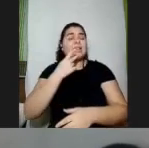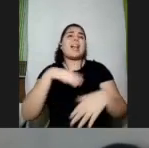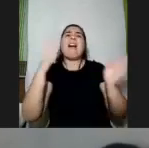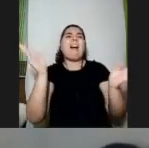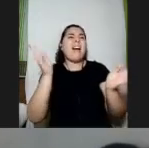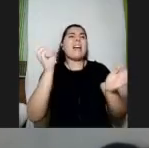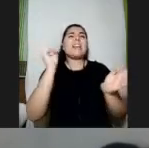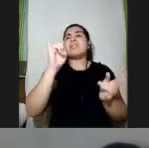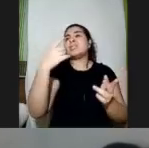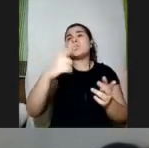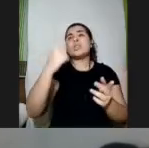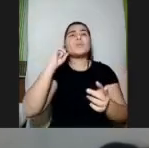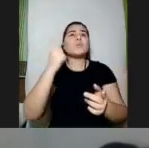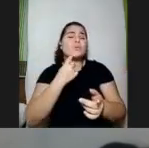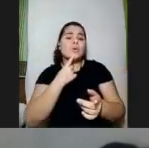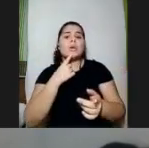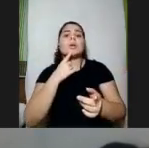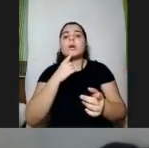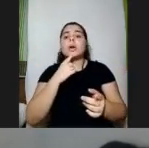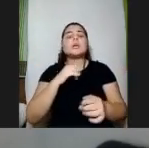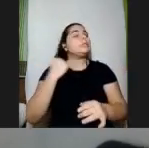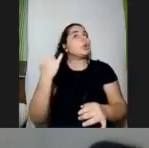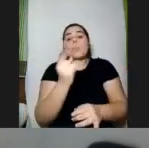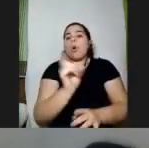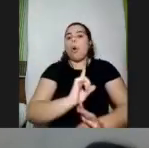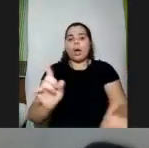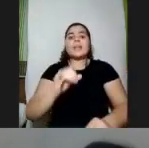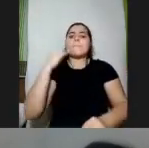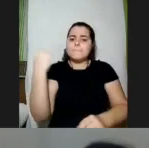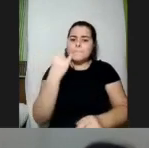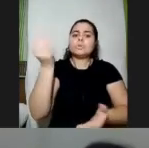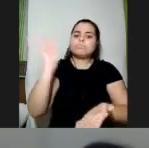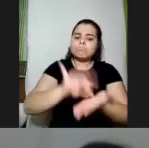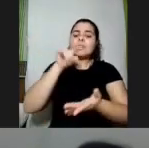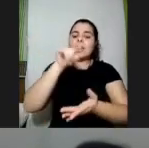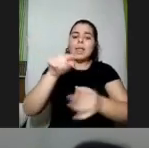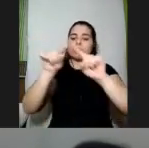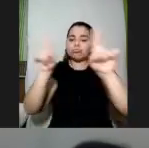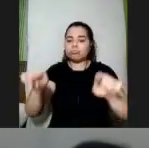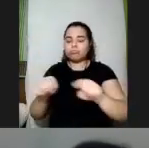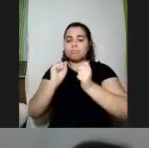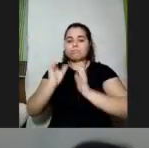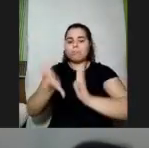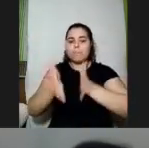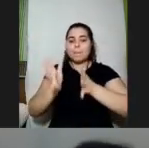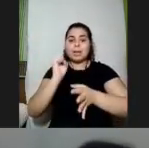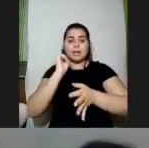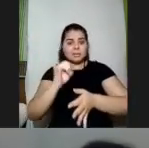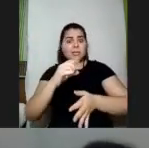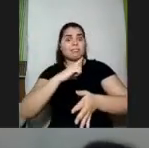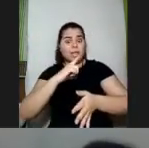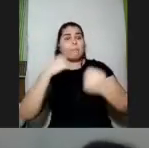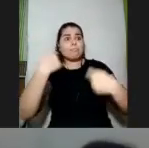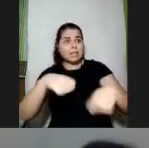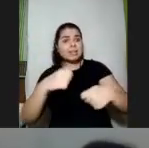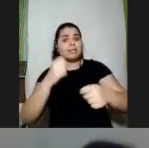tiver ninguém surdo que precisa de livros não importa é importante que o recurso esteja disponível para que se alguém que precisa de livros